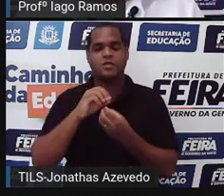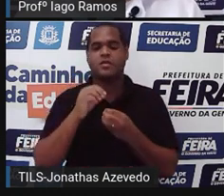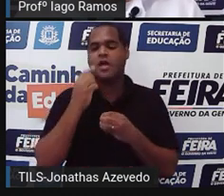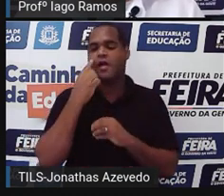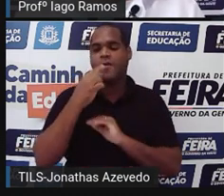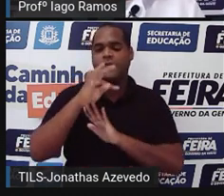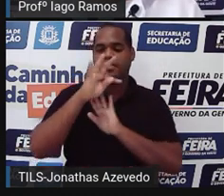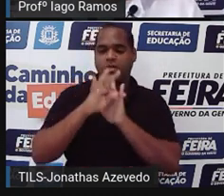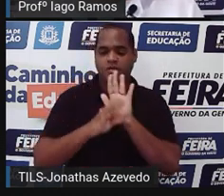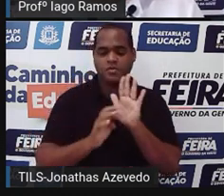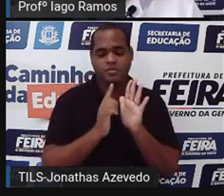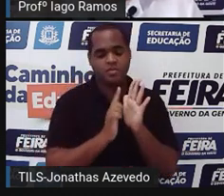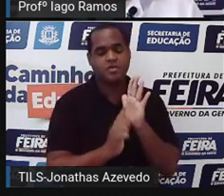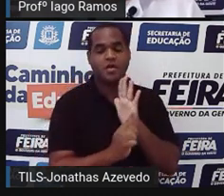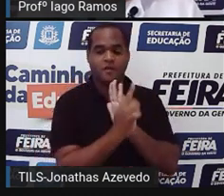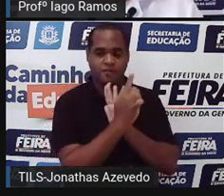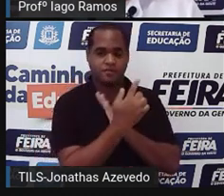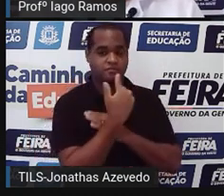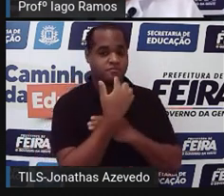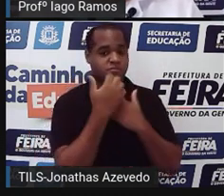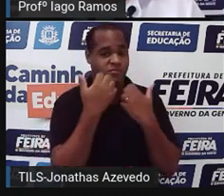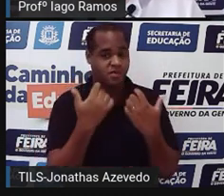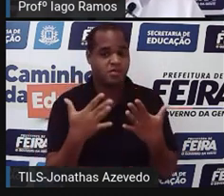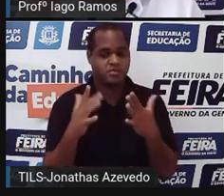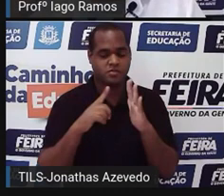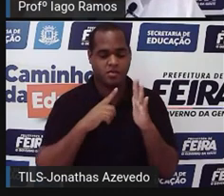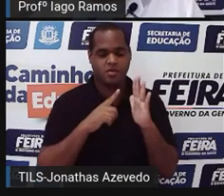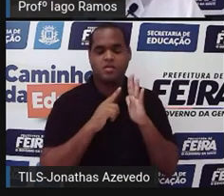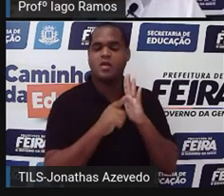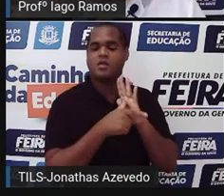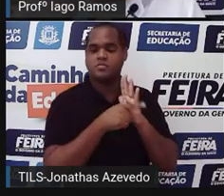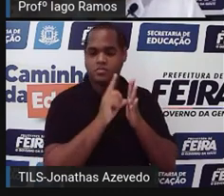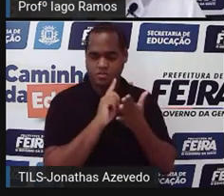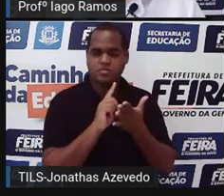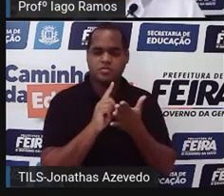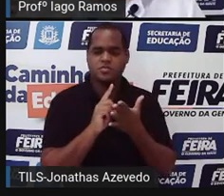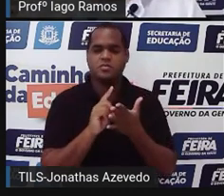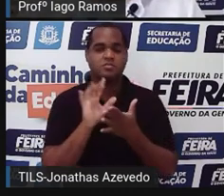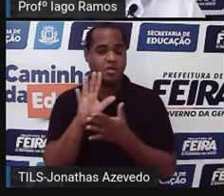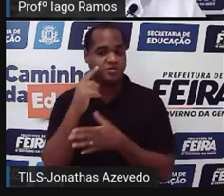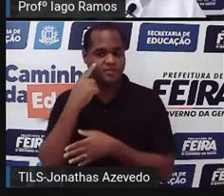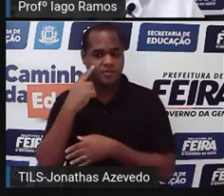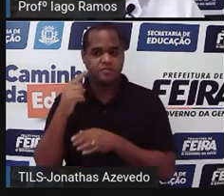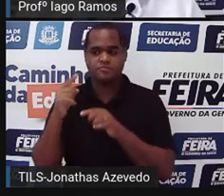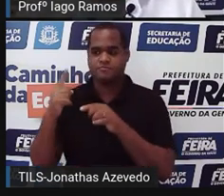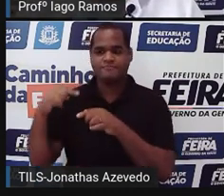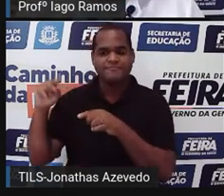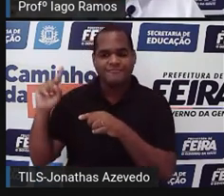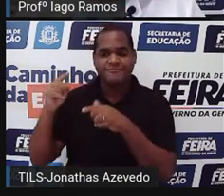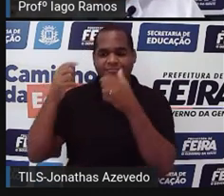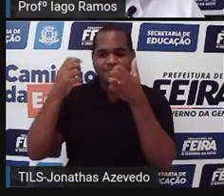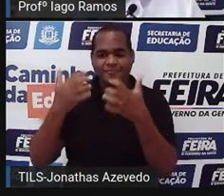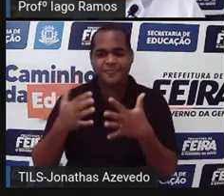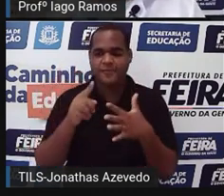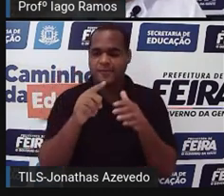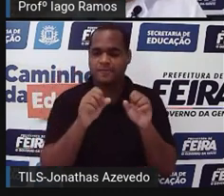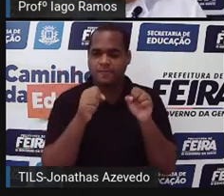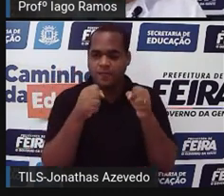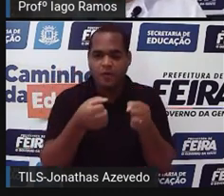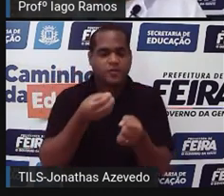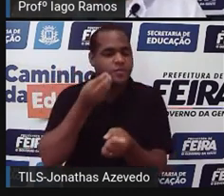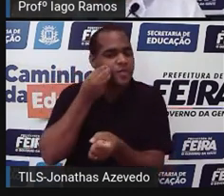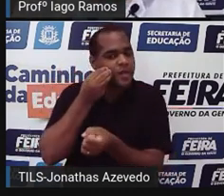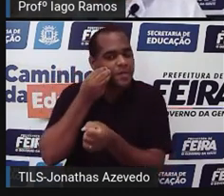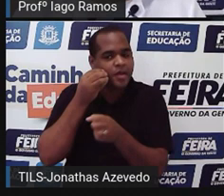E esse gráfico a gente já viu na aula anterior também. Só que lá a gente viu, tentando achar quais